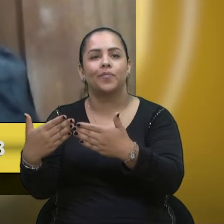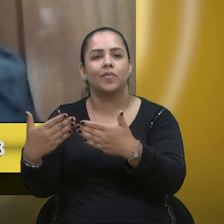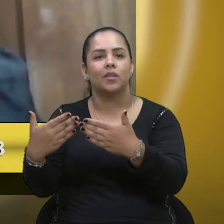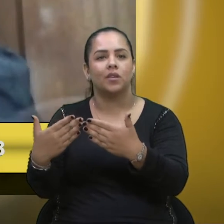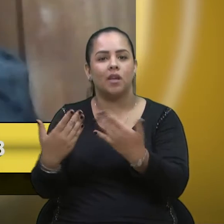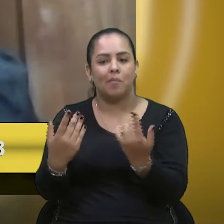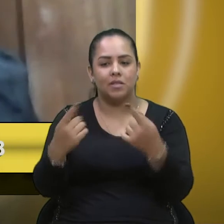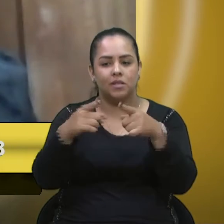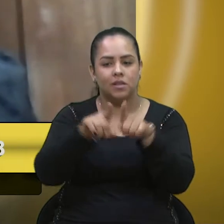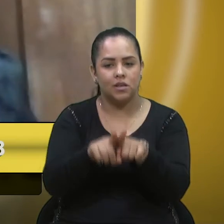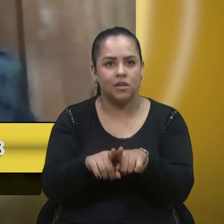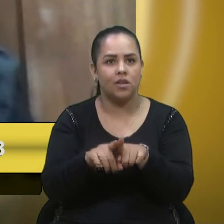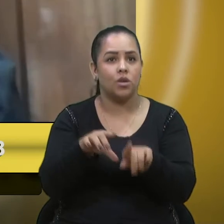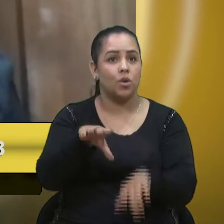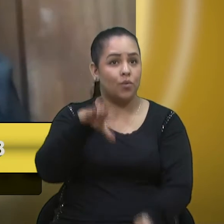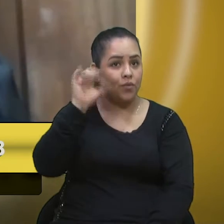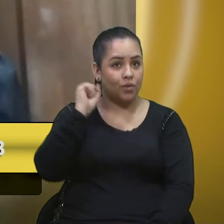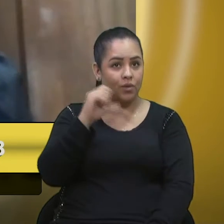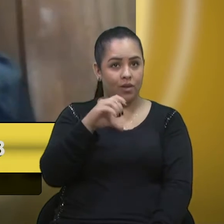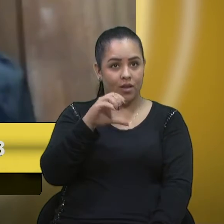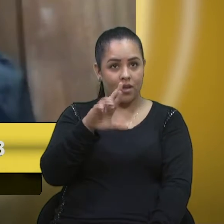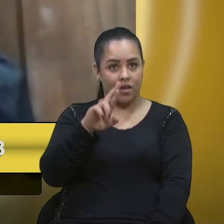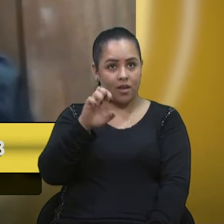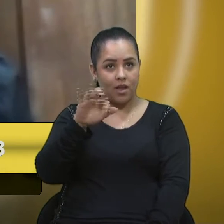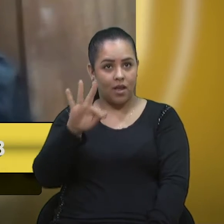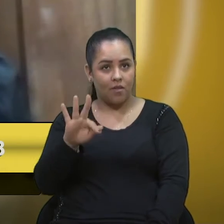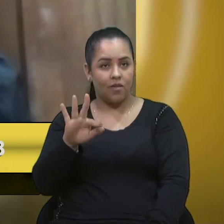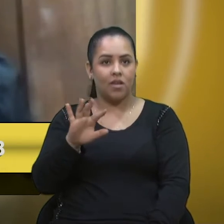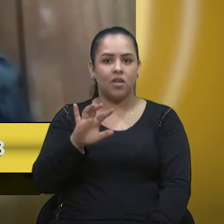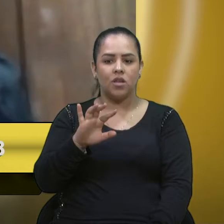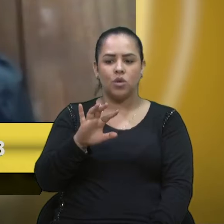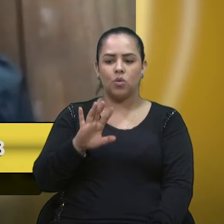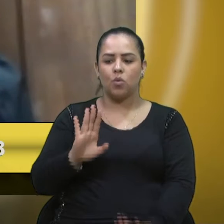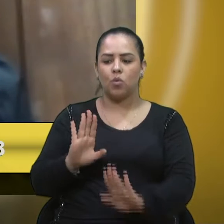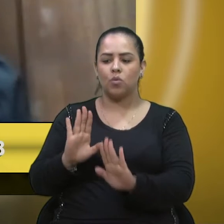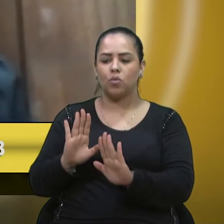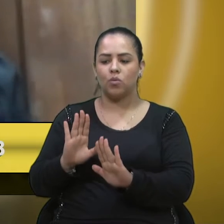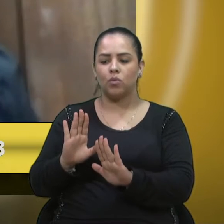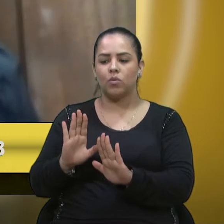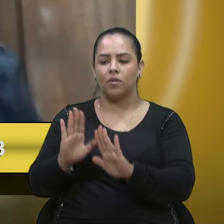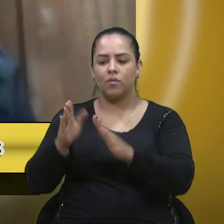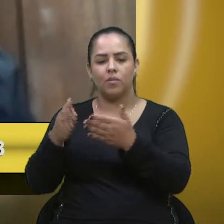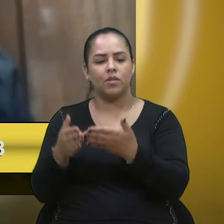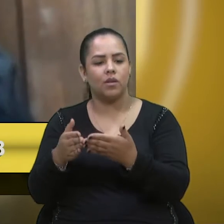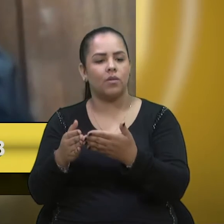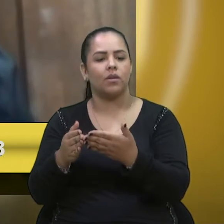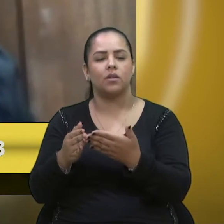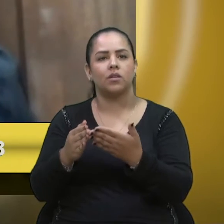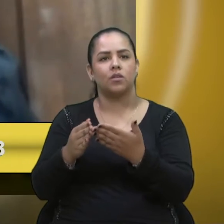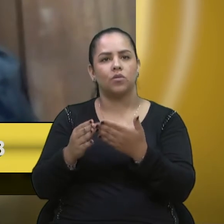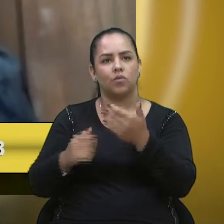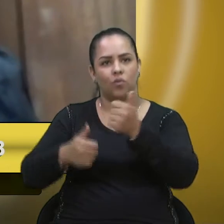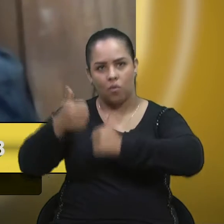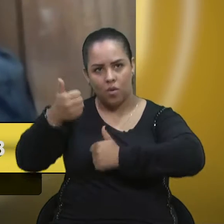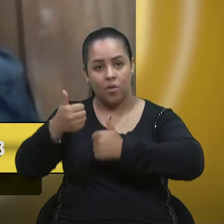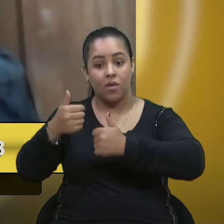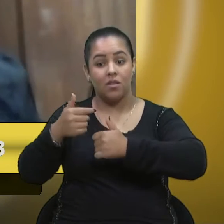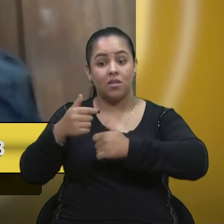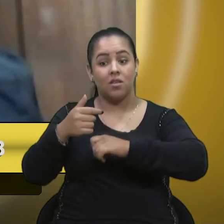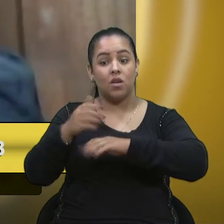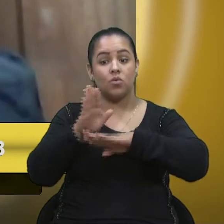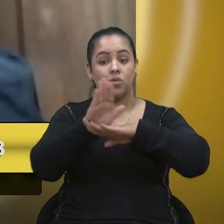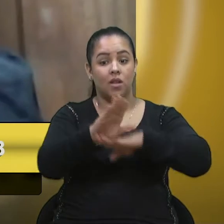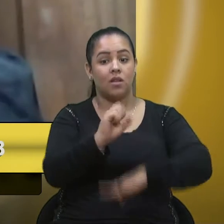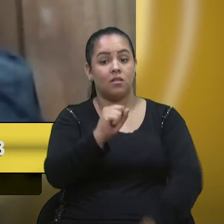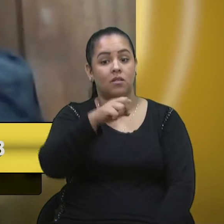ouvir o CREF e o Conselho Municipal do Desporto também é fundamental nesse início, além de ajudar a Esmel a fazer esse